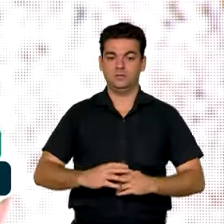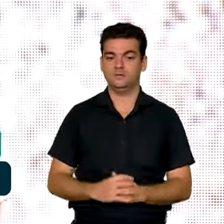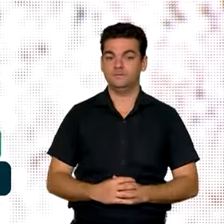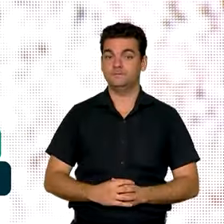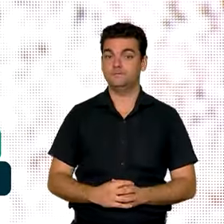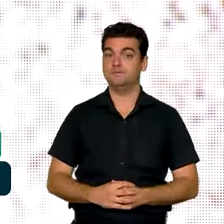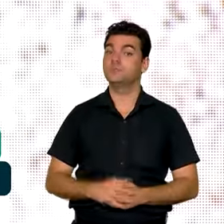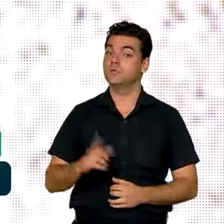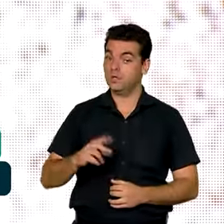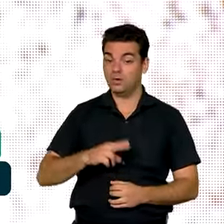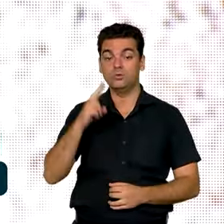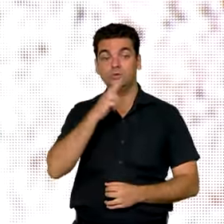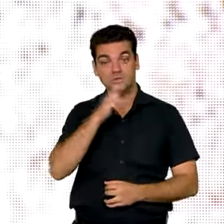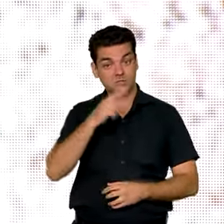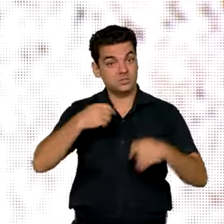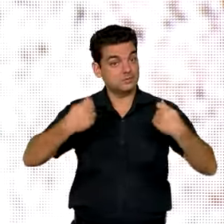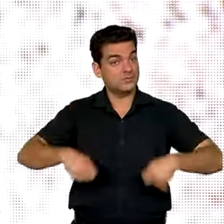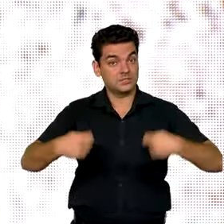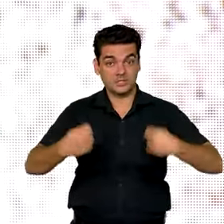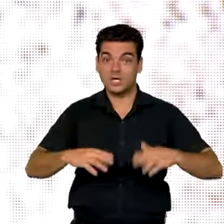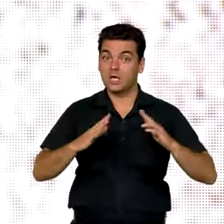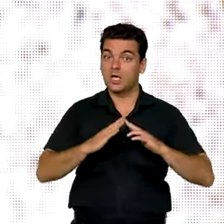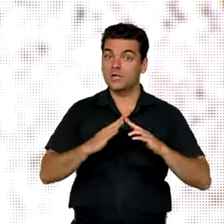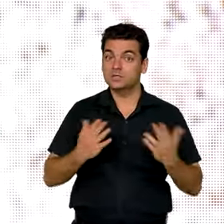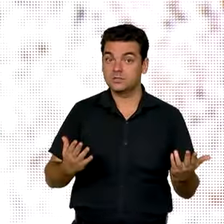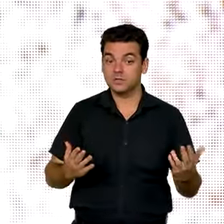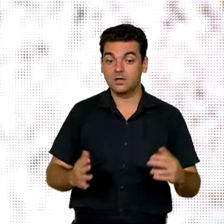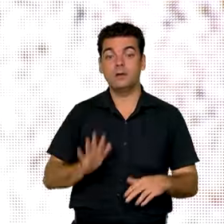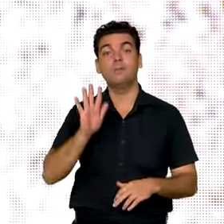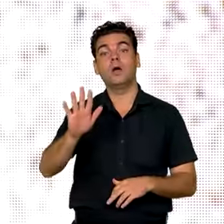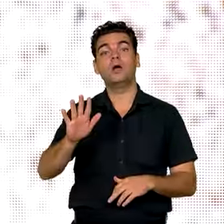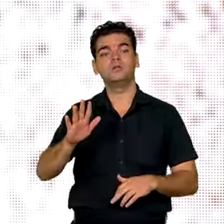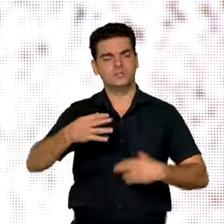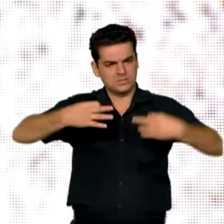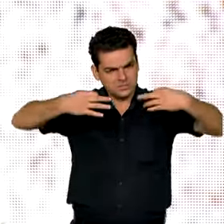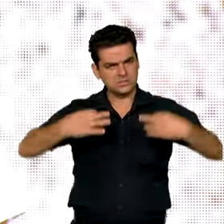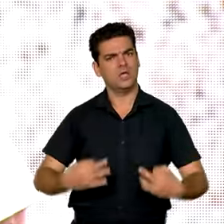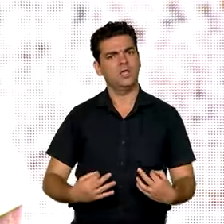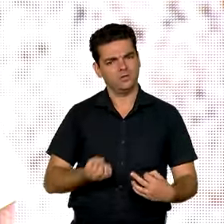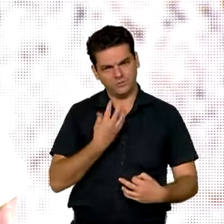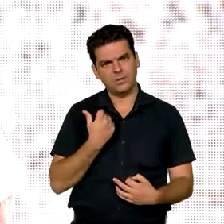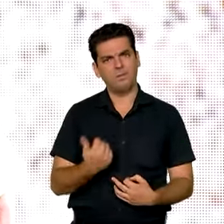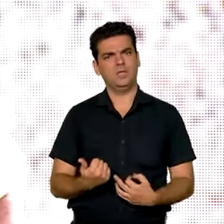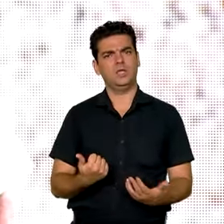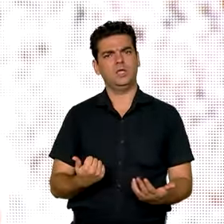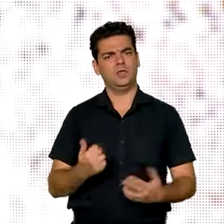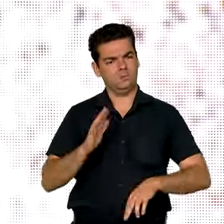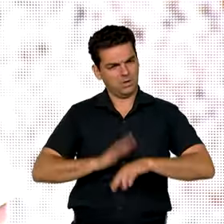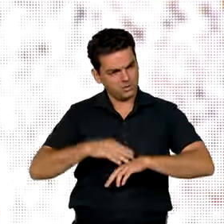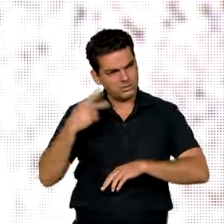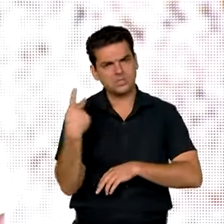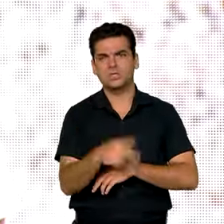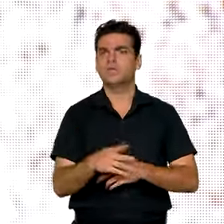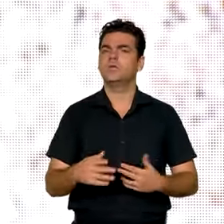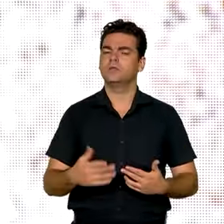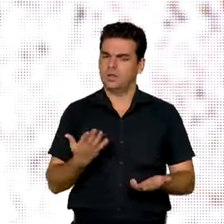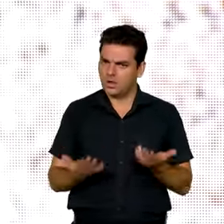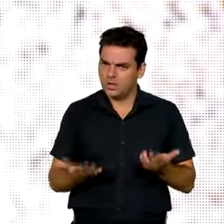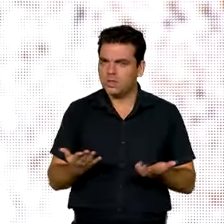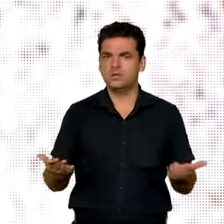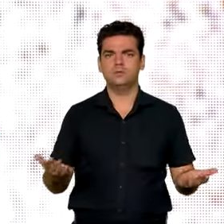urgente ter onde morar, mas ter dignidade para morar com autonomia, com